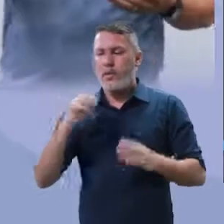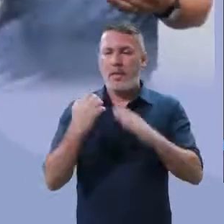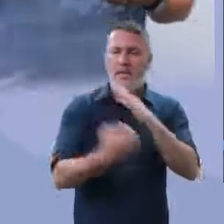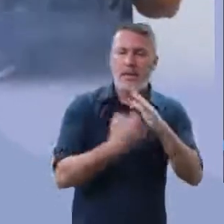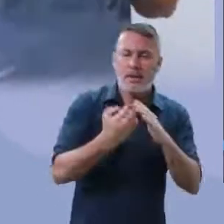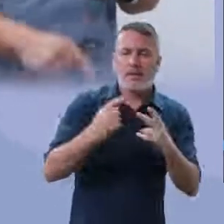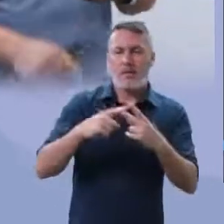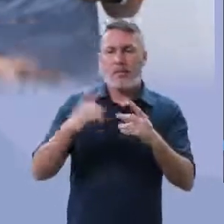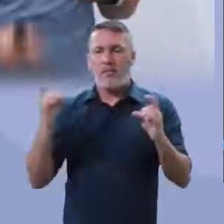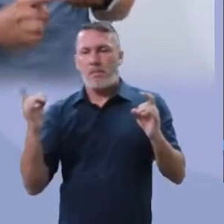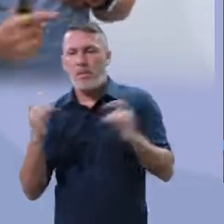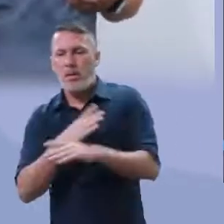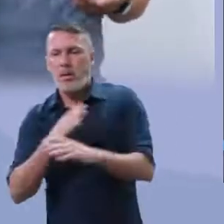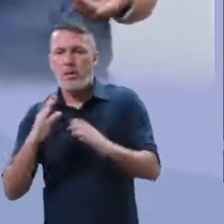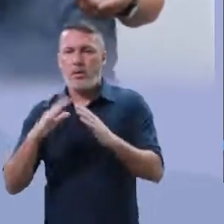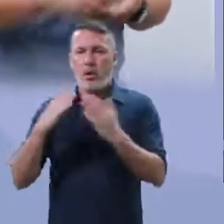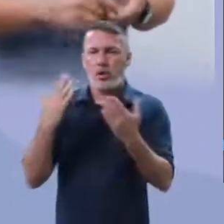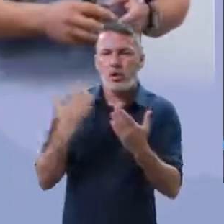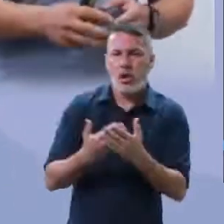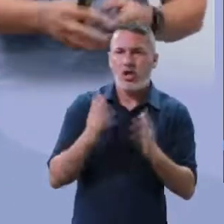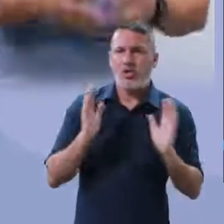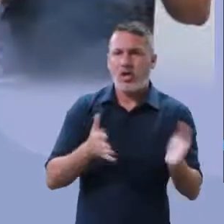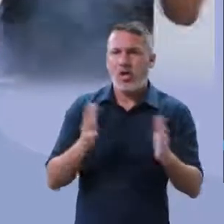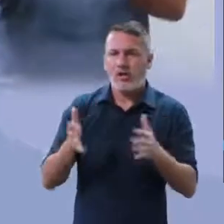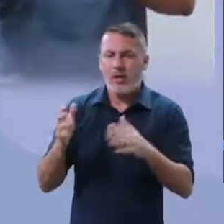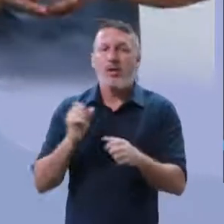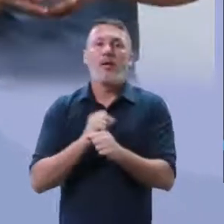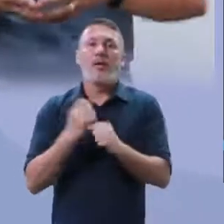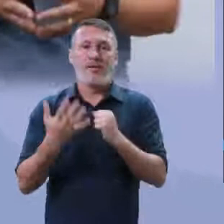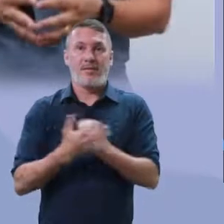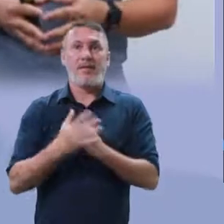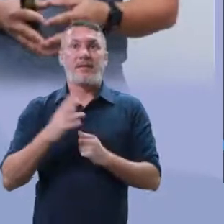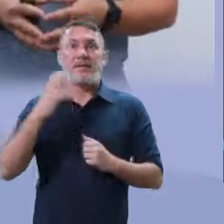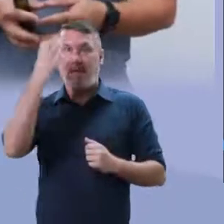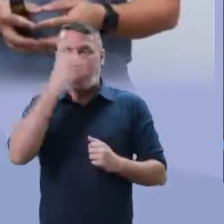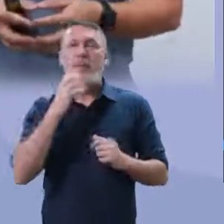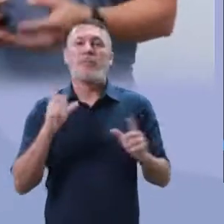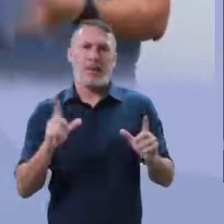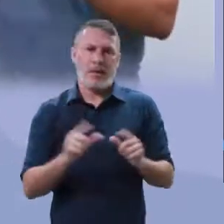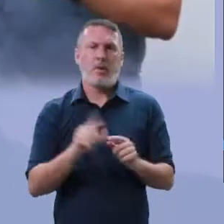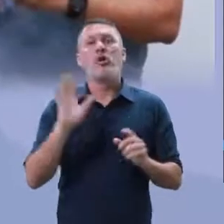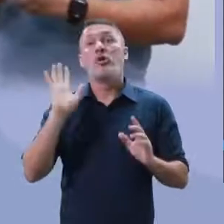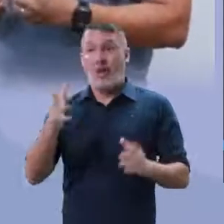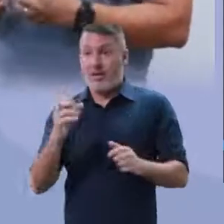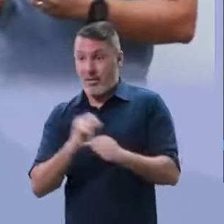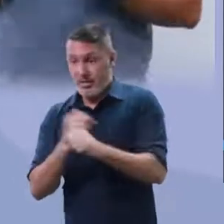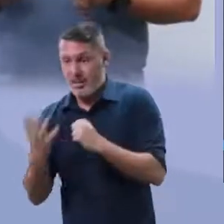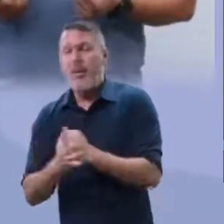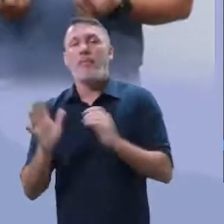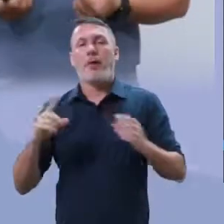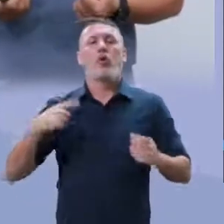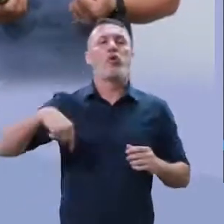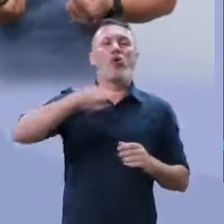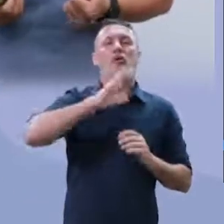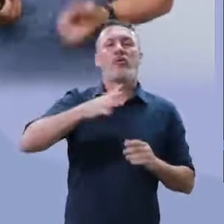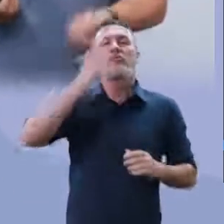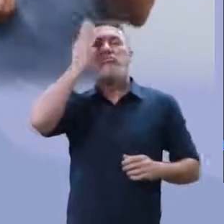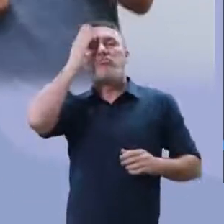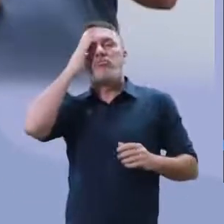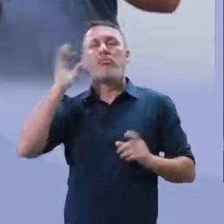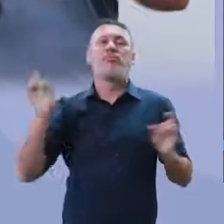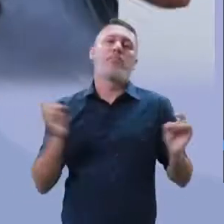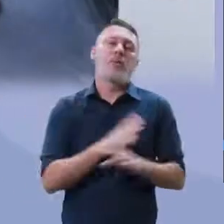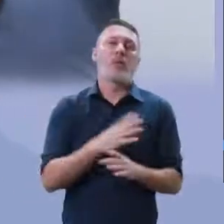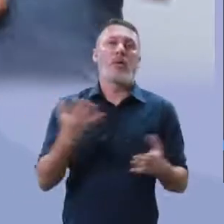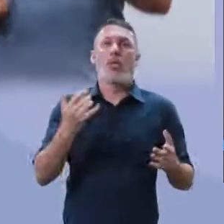se nós preparássemos mais as nossas empresas, as nossas escolas, isso não estaria acontecendo. Tudo bem, a pandemia poderia vir, mas estaríamos preparados.